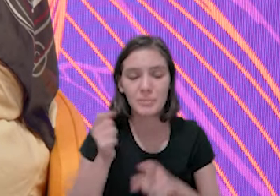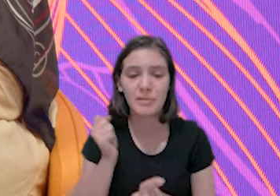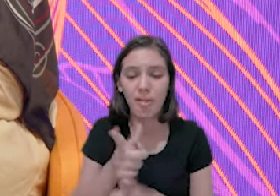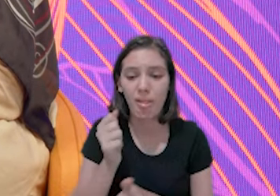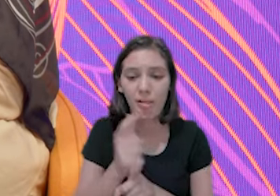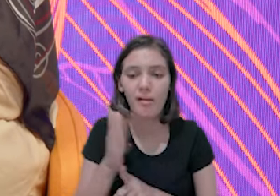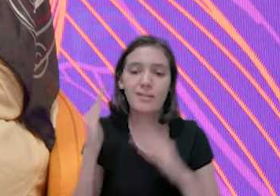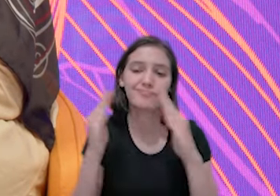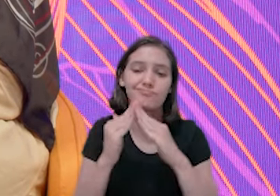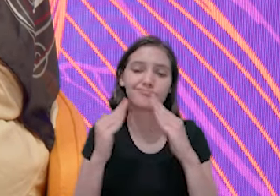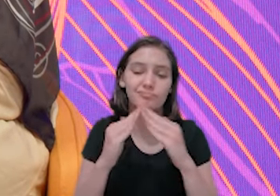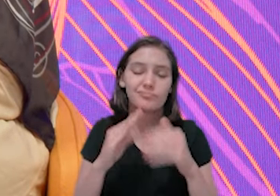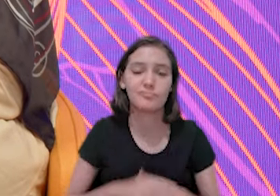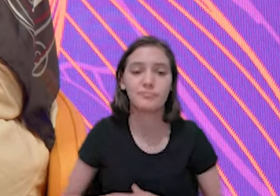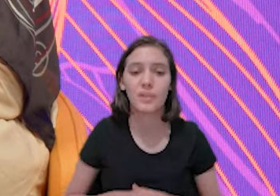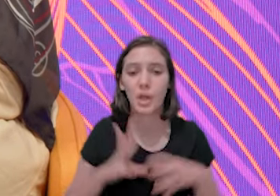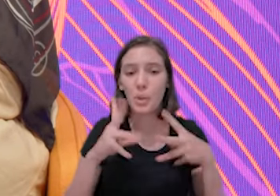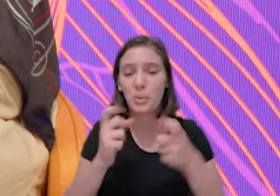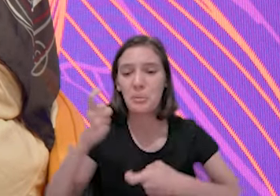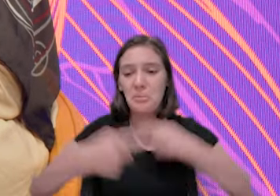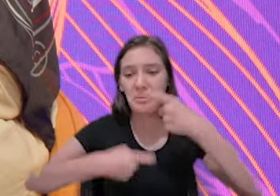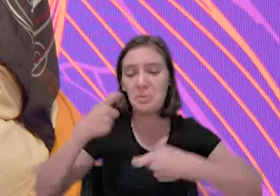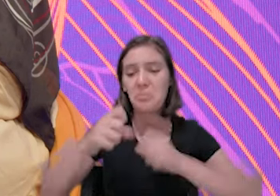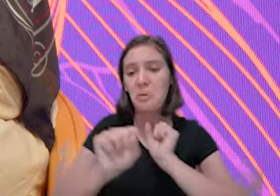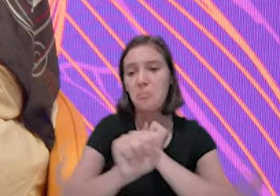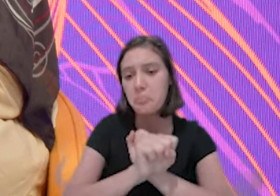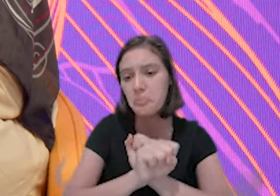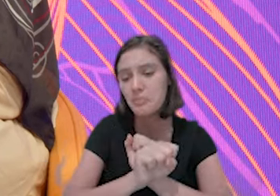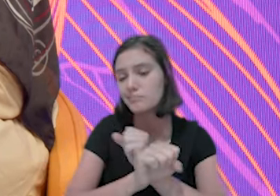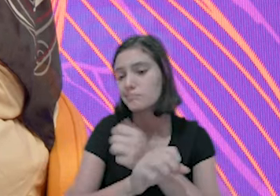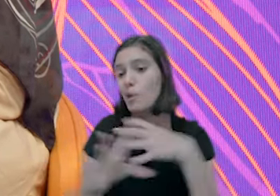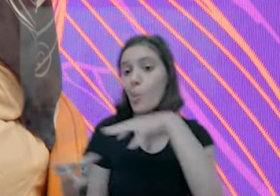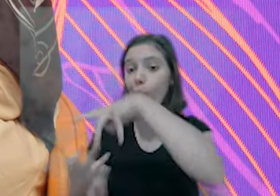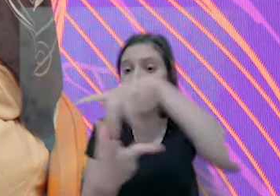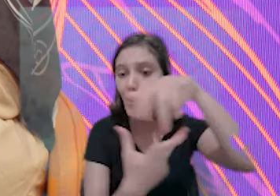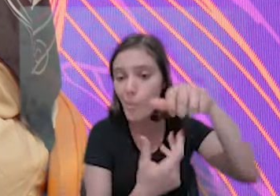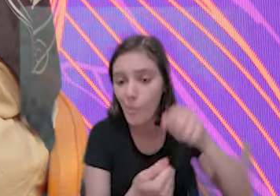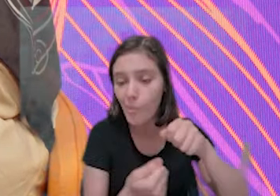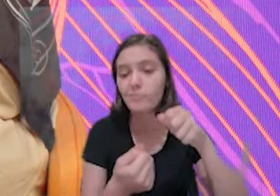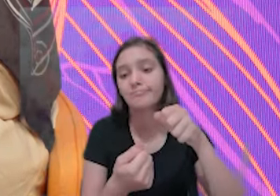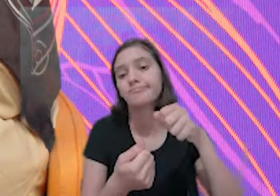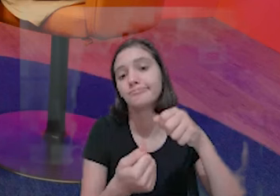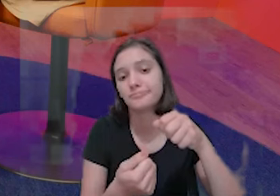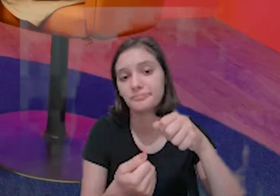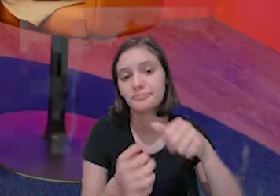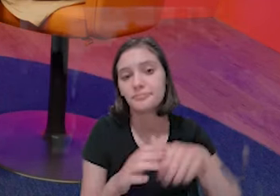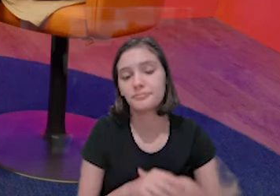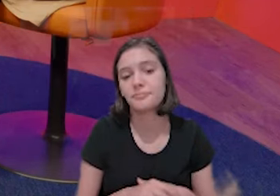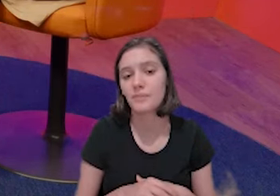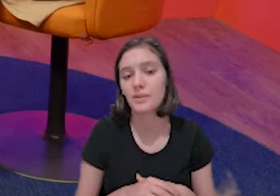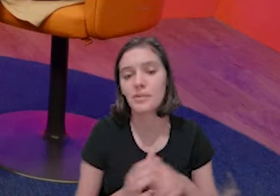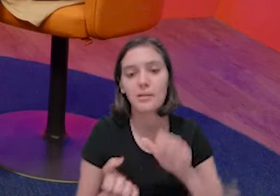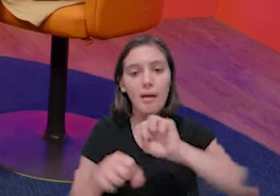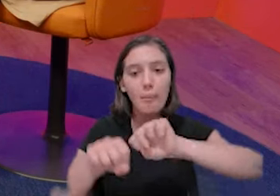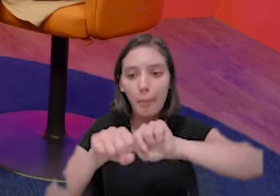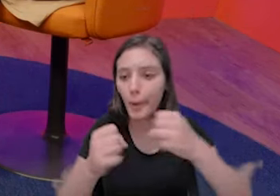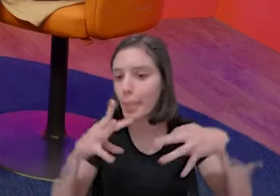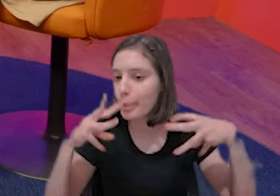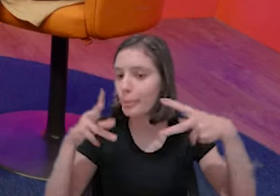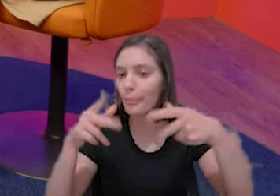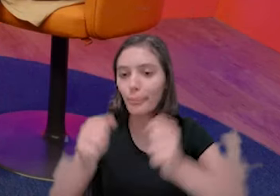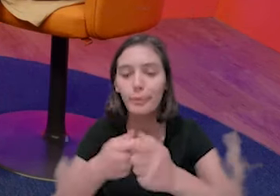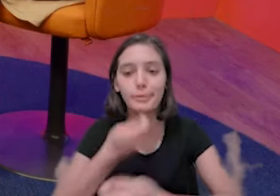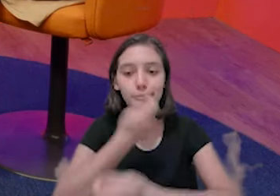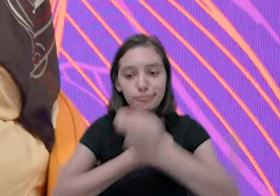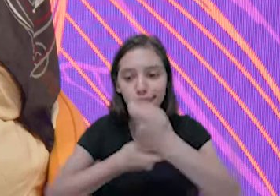ruim, precisar alugar a casa, essas coisas. E toda a economia parada, né? Do mundo todo, né? Quebrado